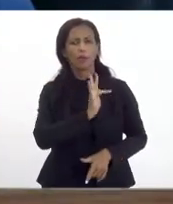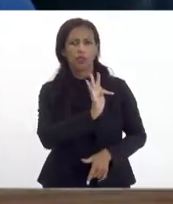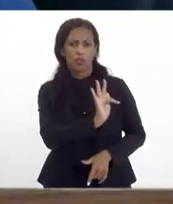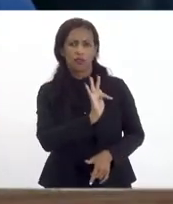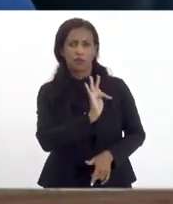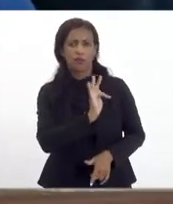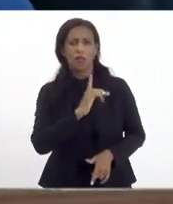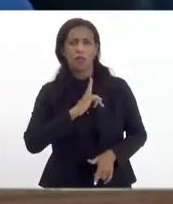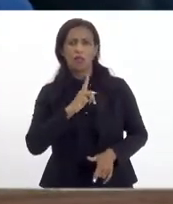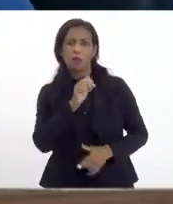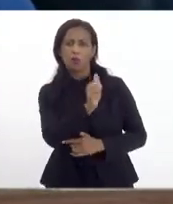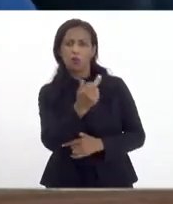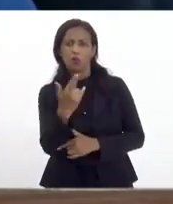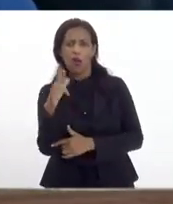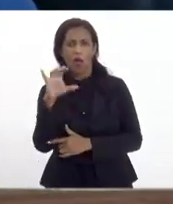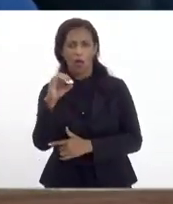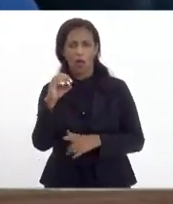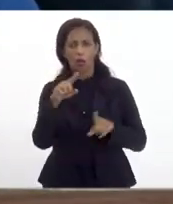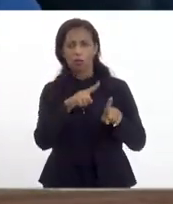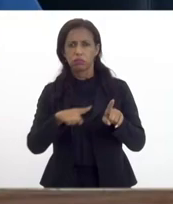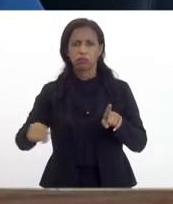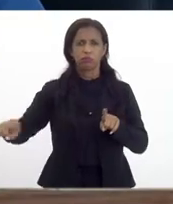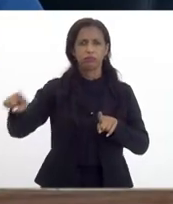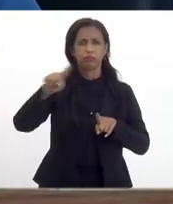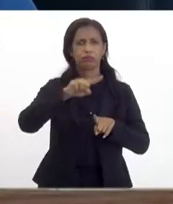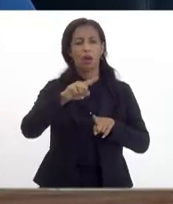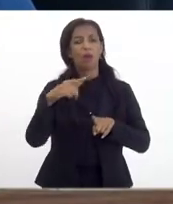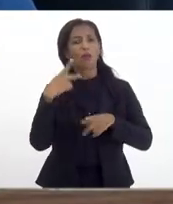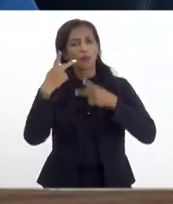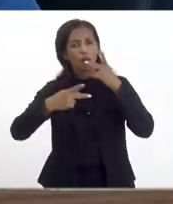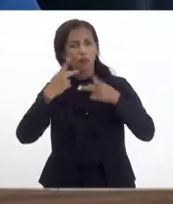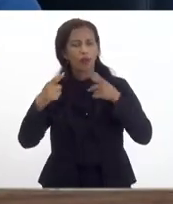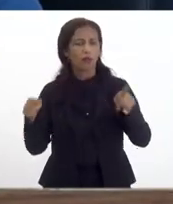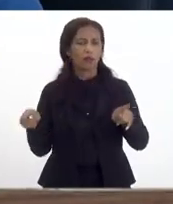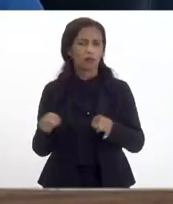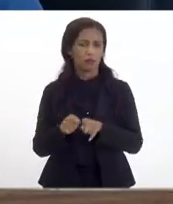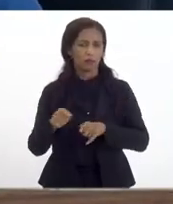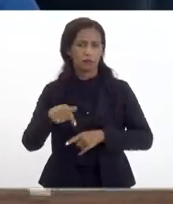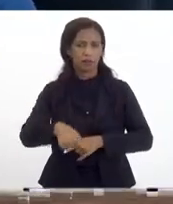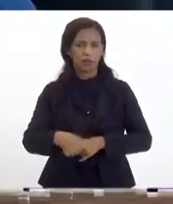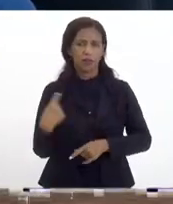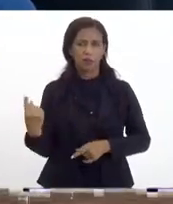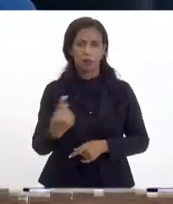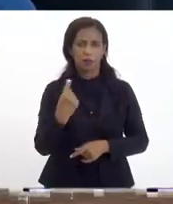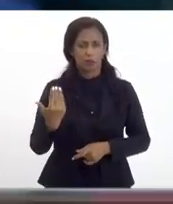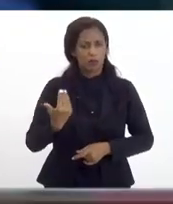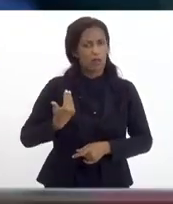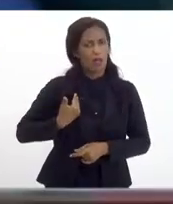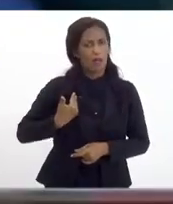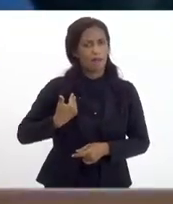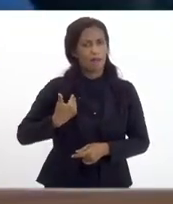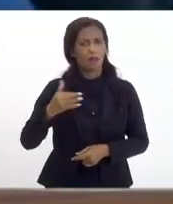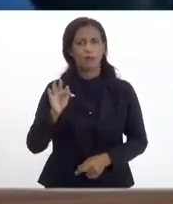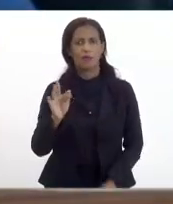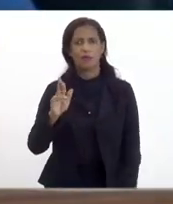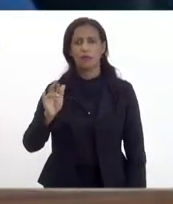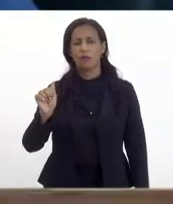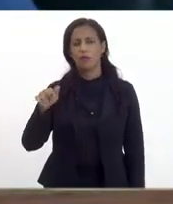Arco Metropolitano foi falado aqui pelo nosso amigo Francisco do ICN